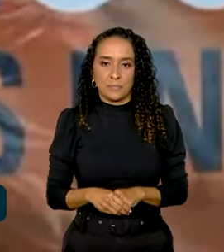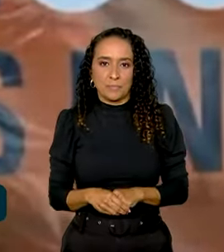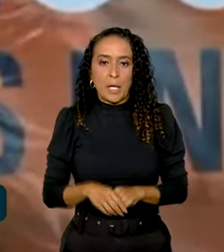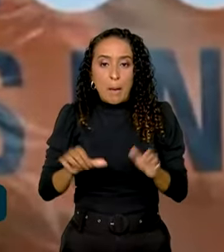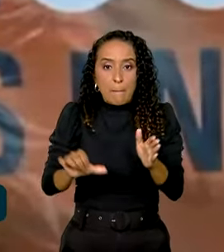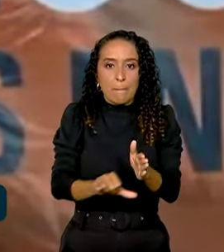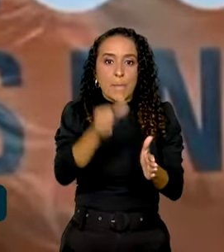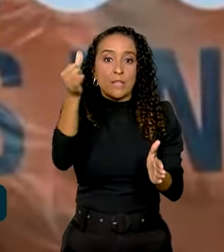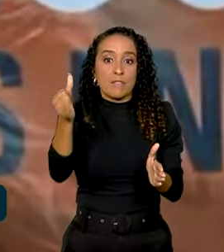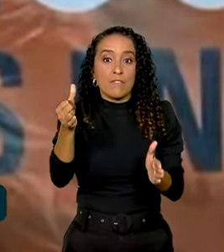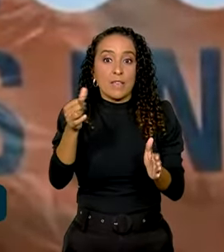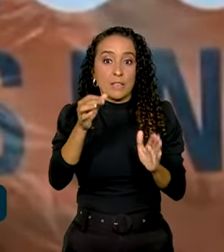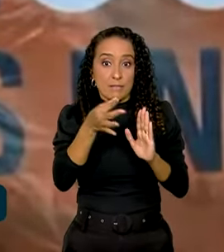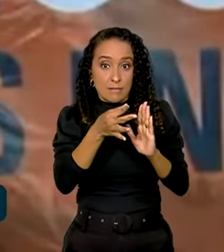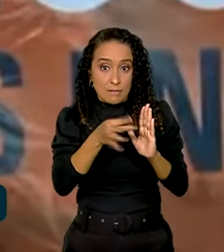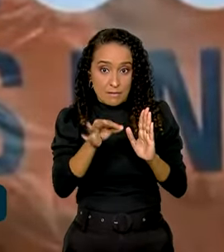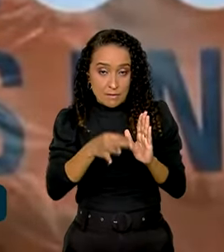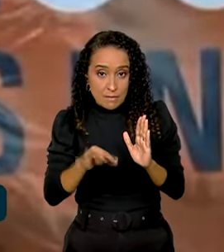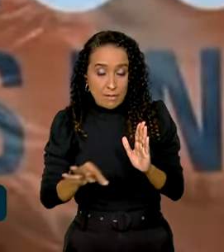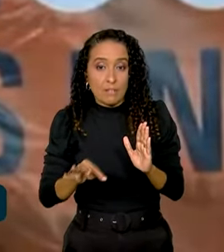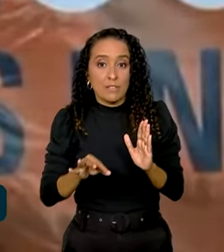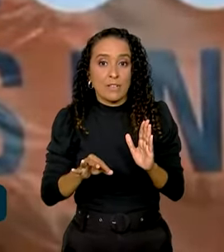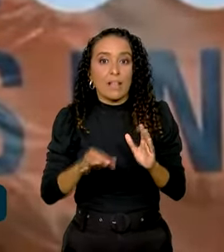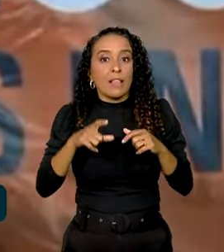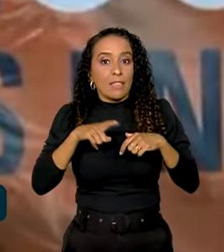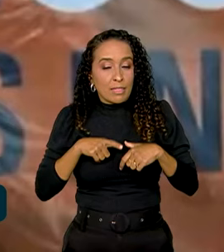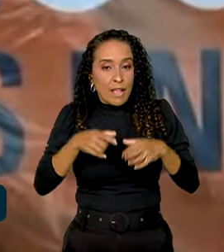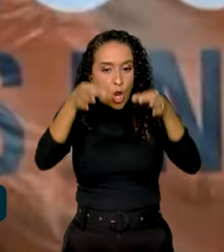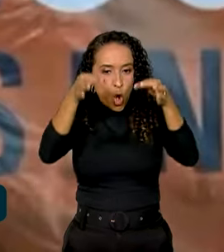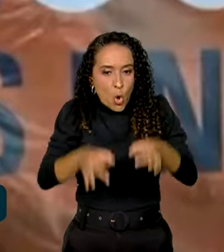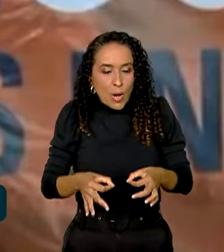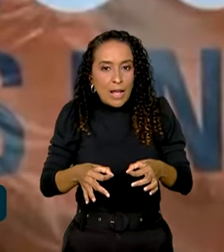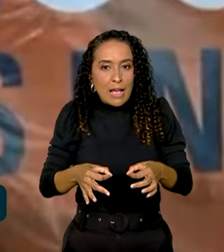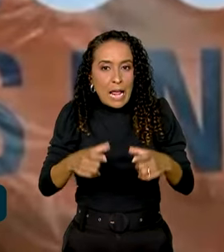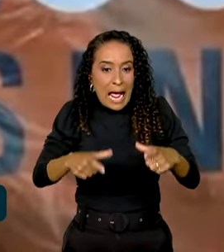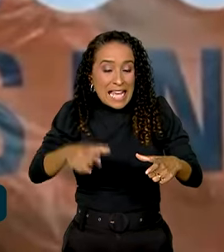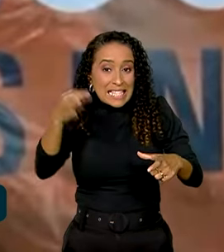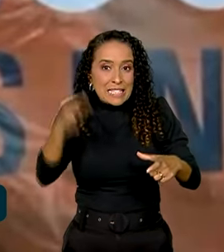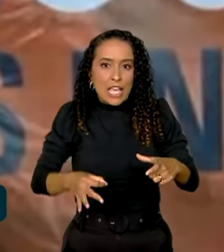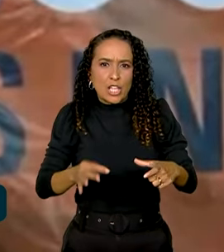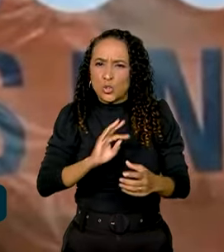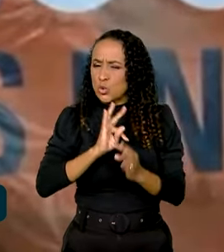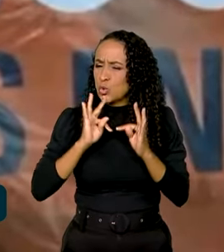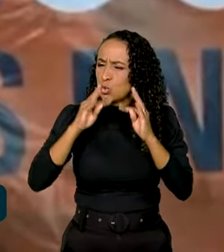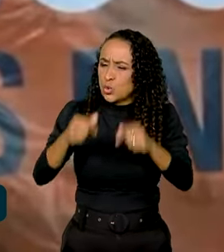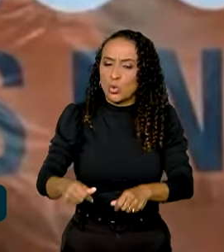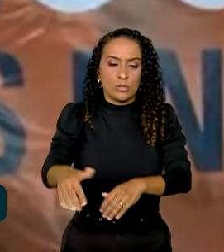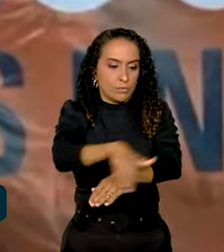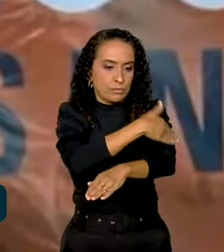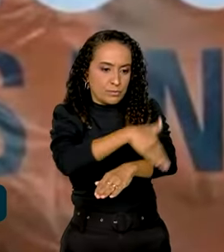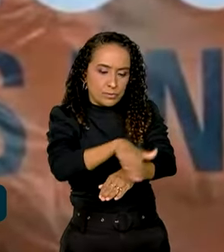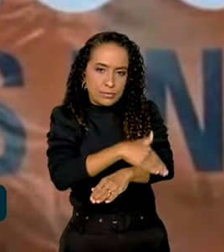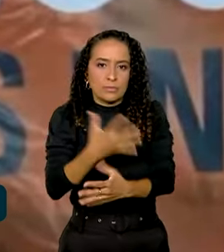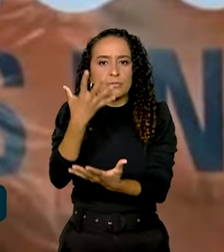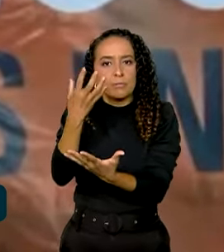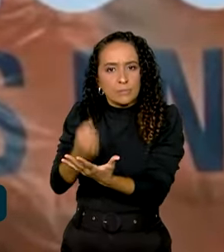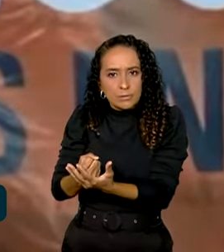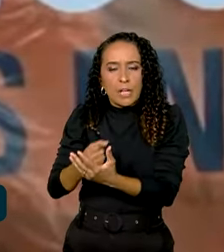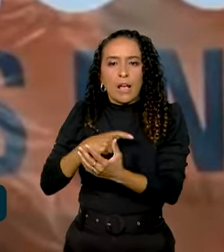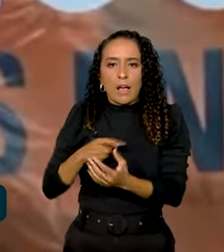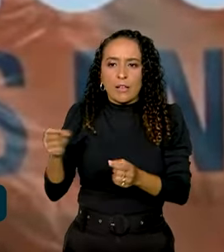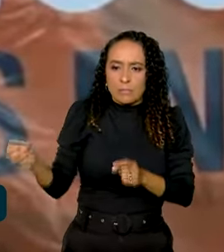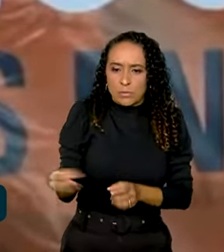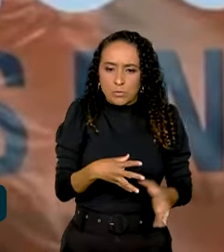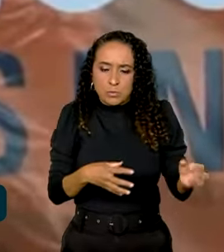É a primeira vez que o IBGE possui a localização precisa de todos os endereços do seu cadastro que é atualizado completamente